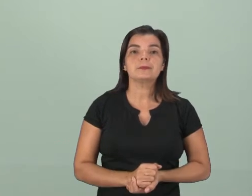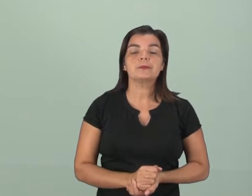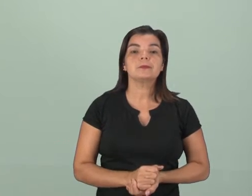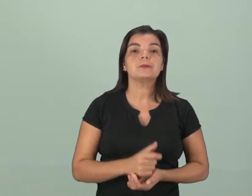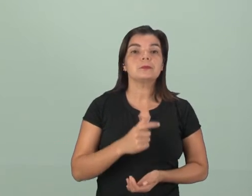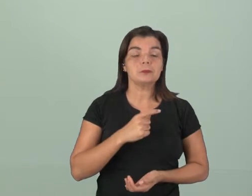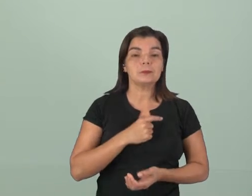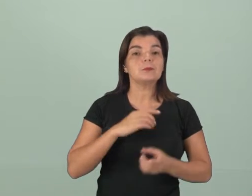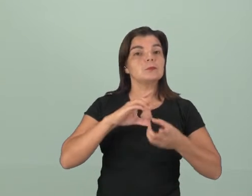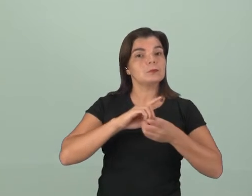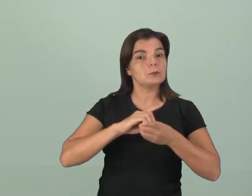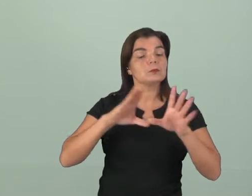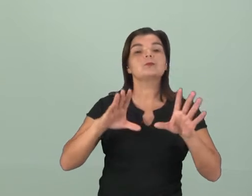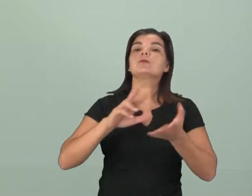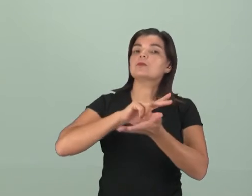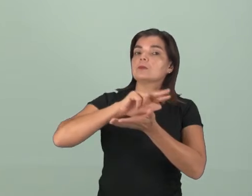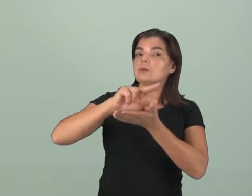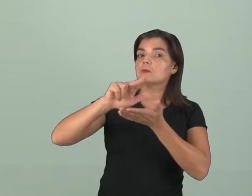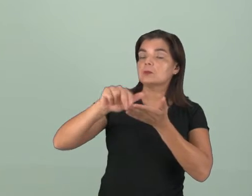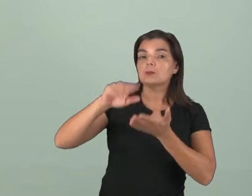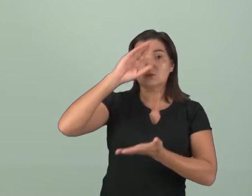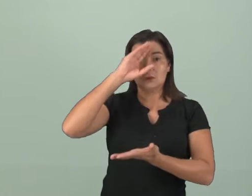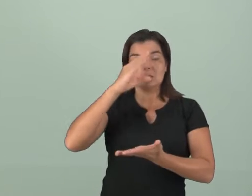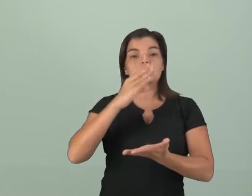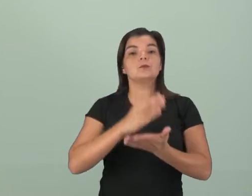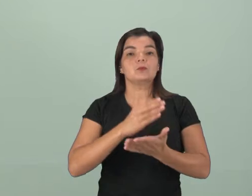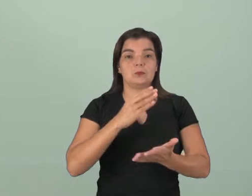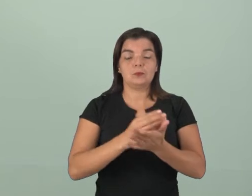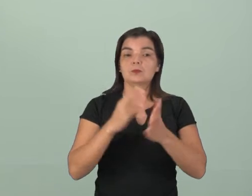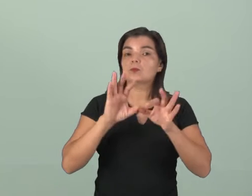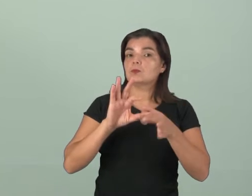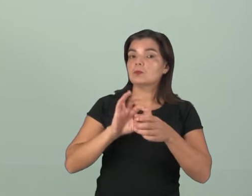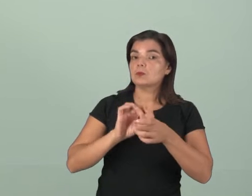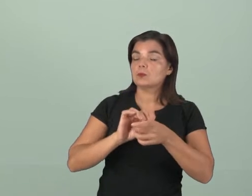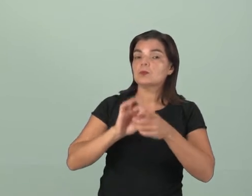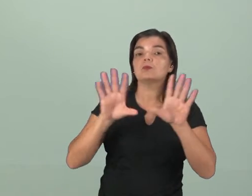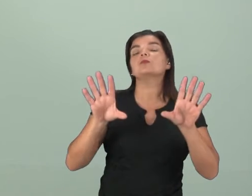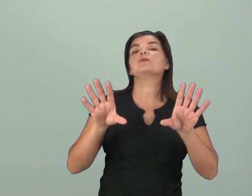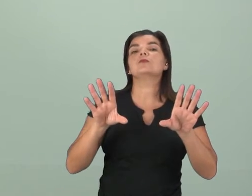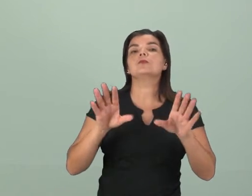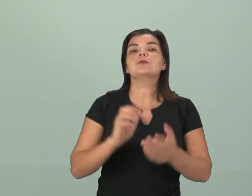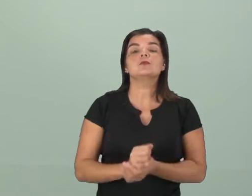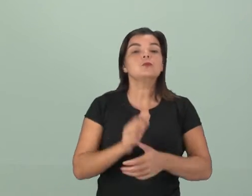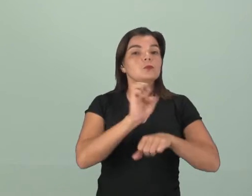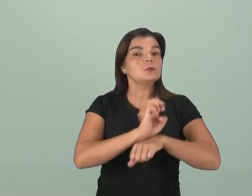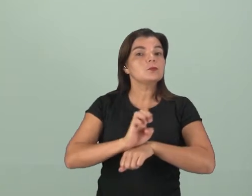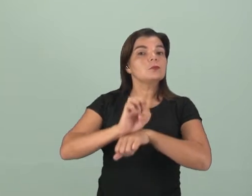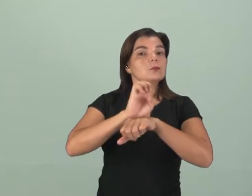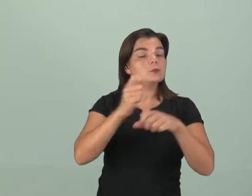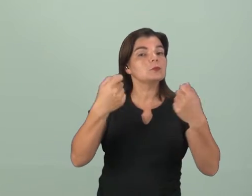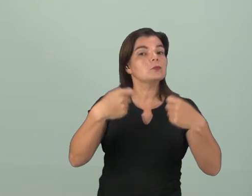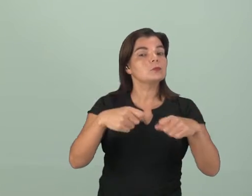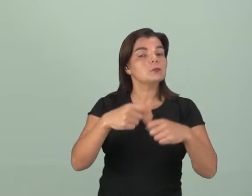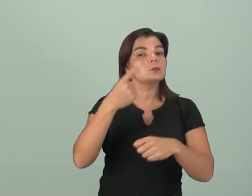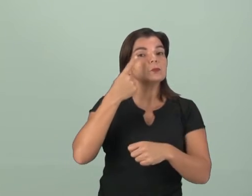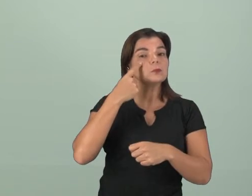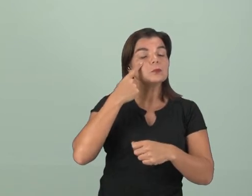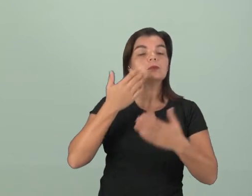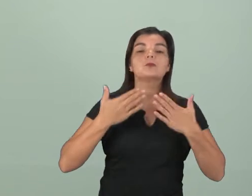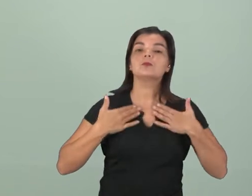em uma democracia, a pluralidade de crenças repousa sobre a liberdade. O Estado deve agir com